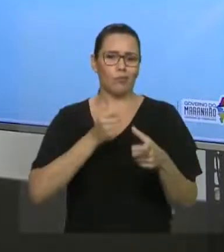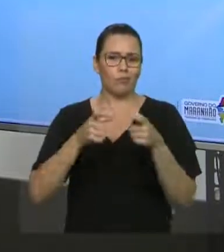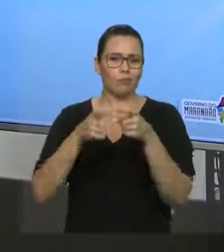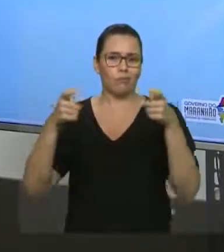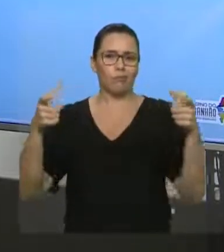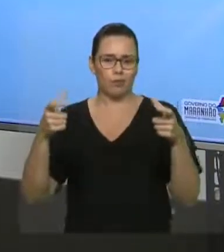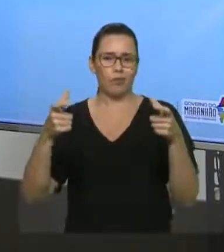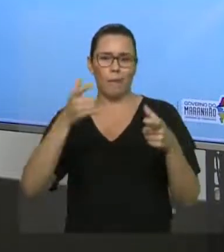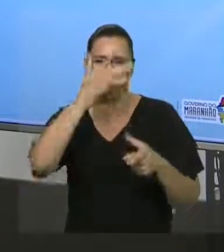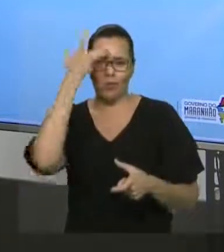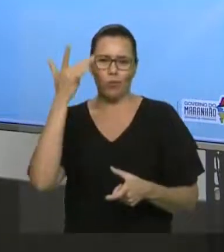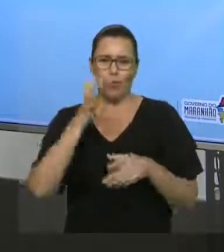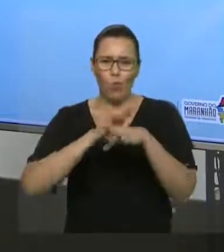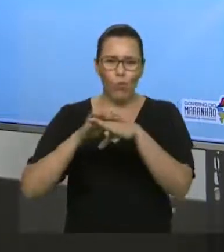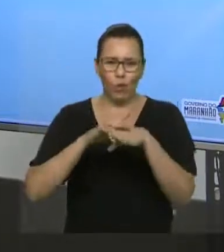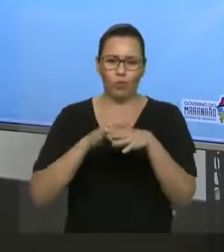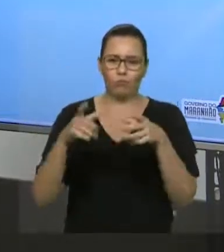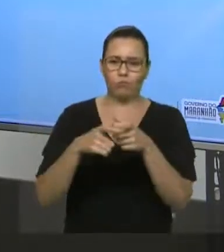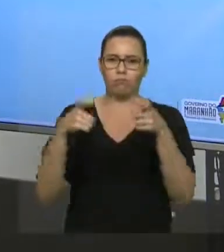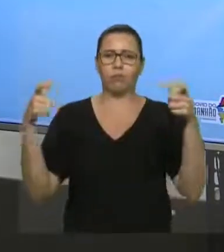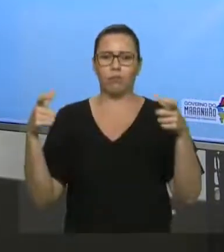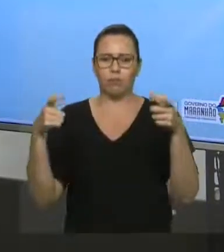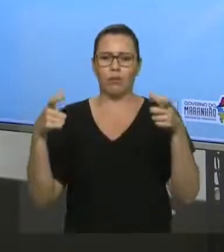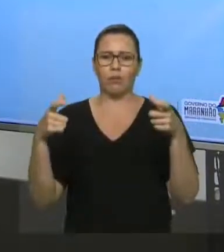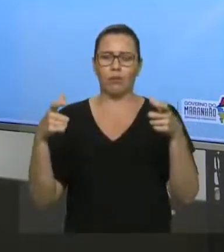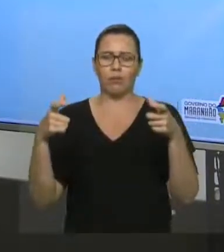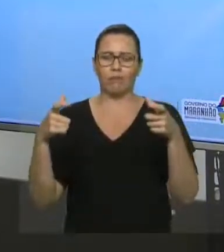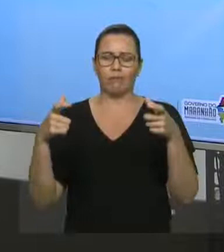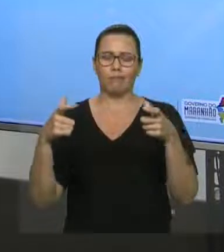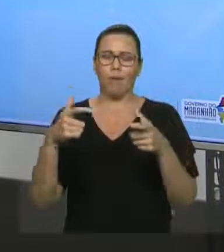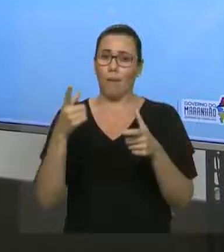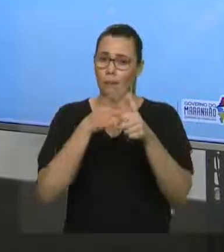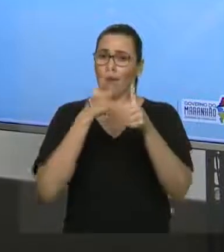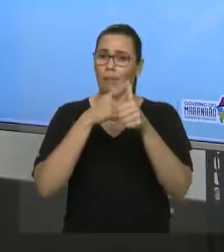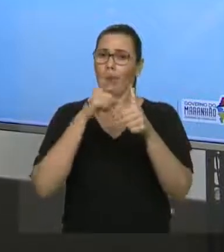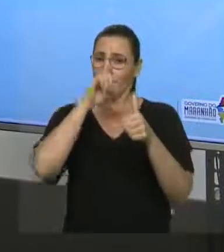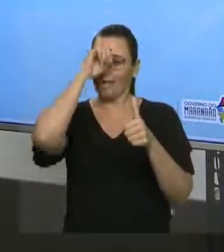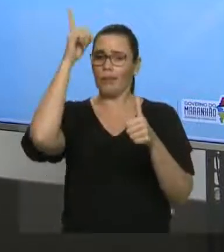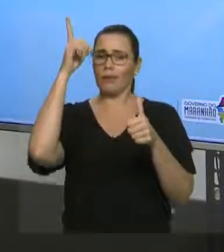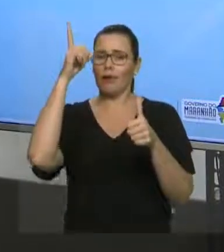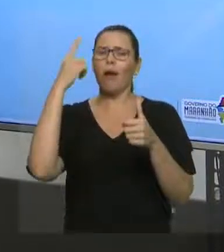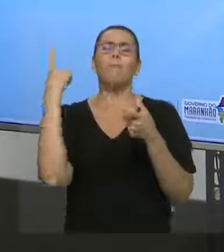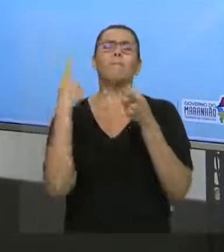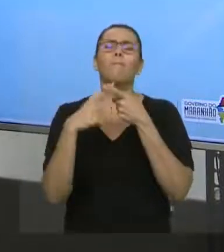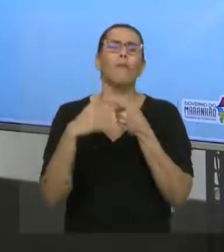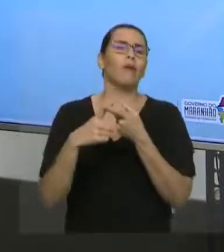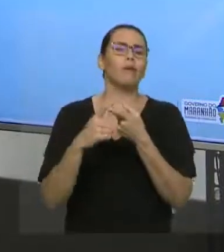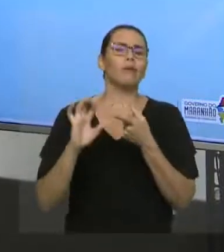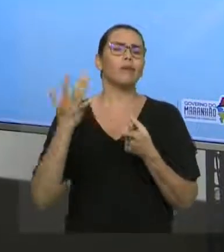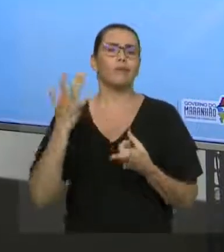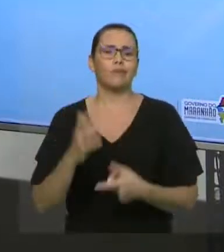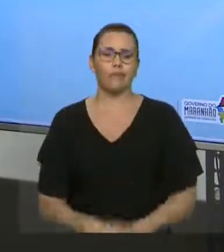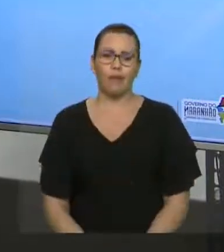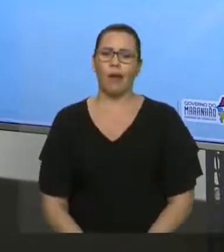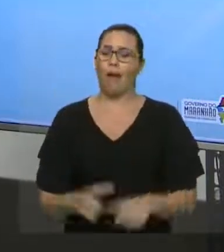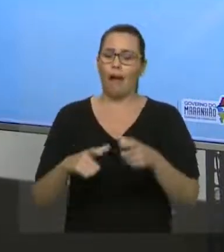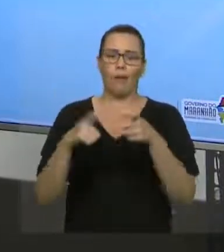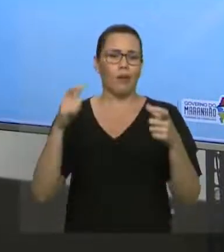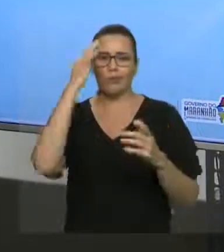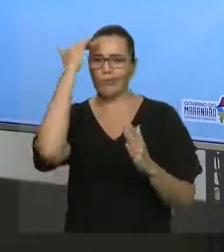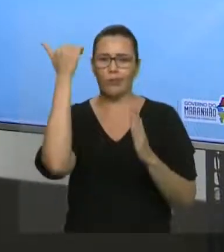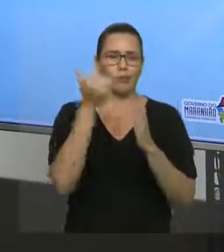cresceu. Qual foi a causa disso? Qual foi a razão disso? Porque muitos não respeitaram o